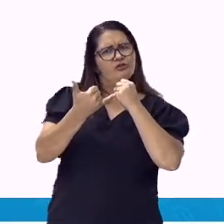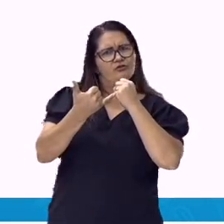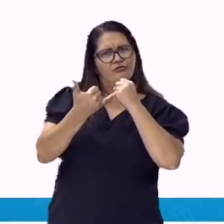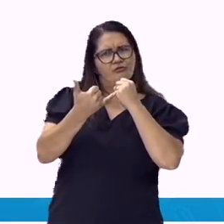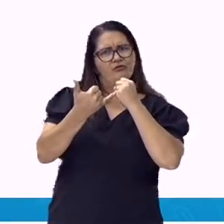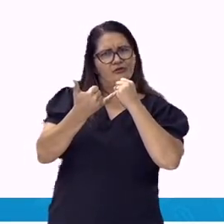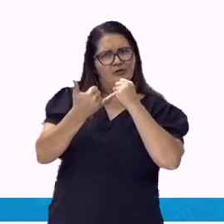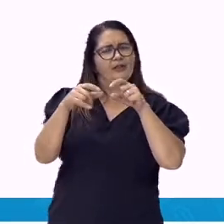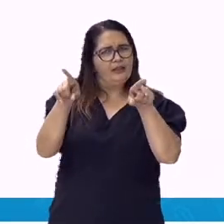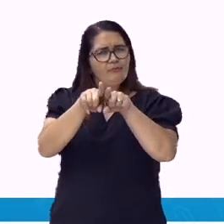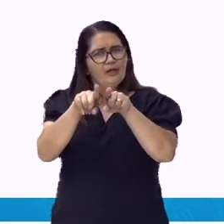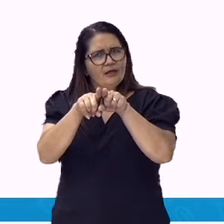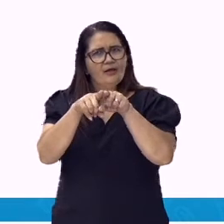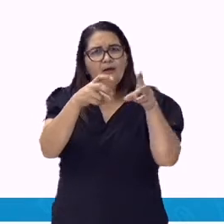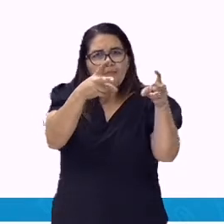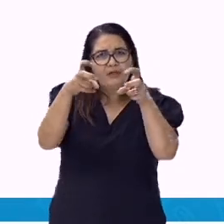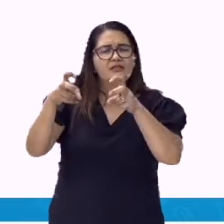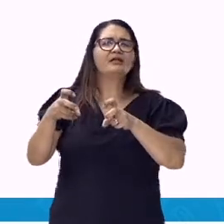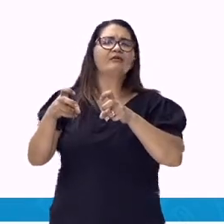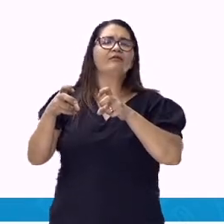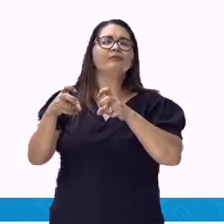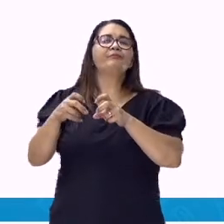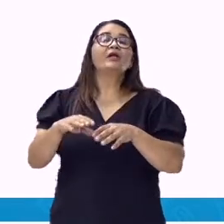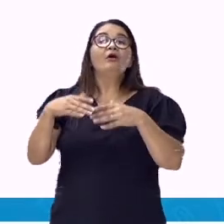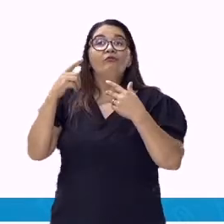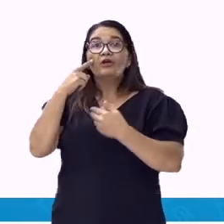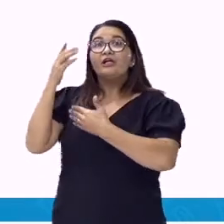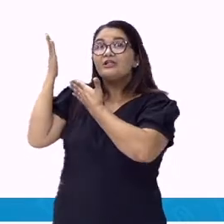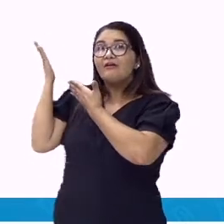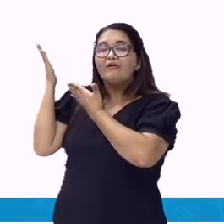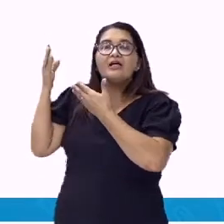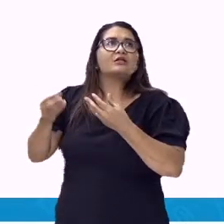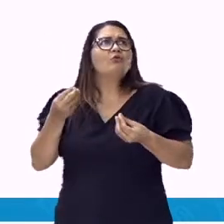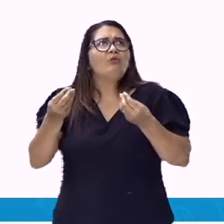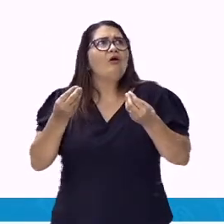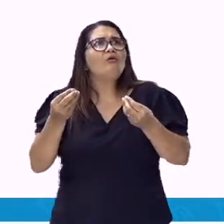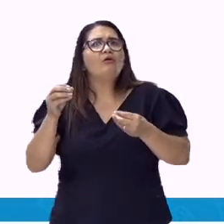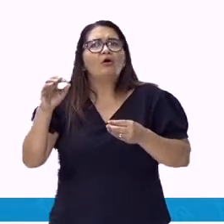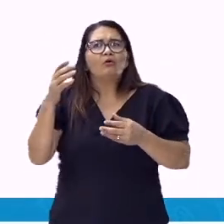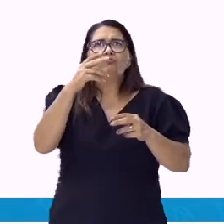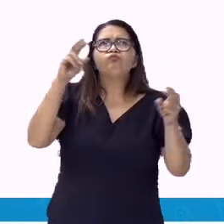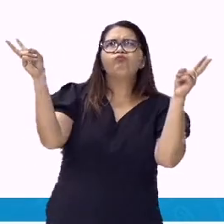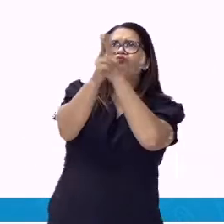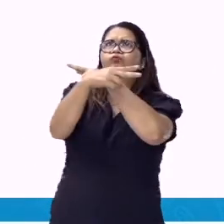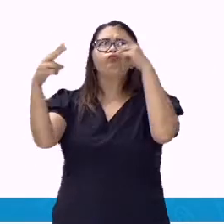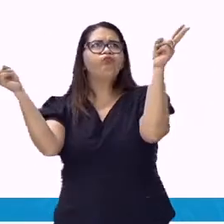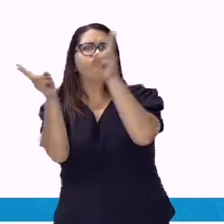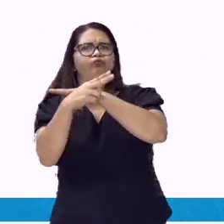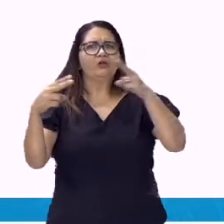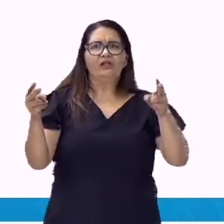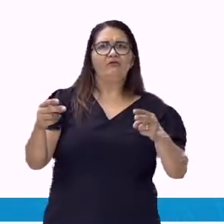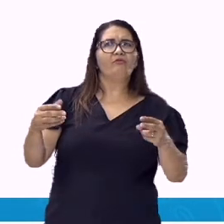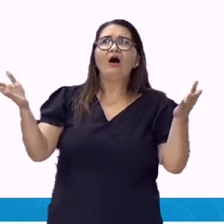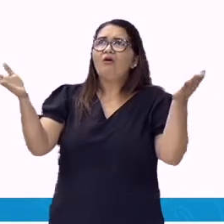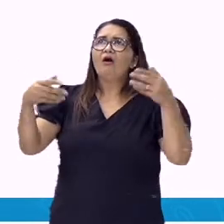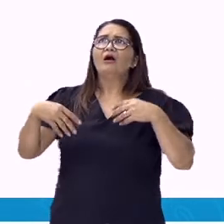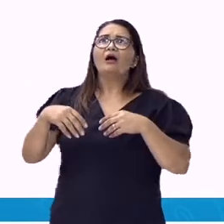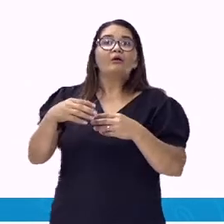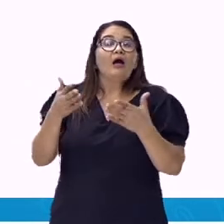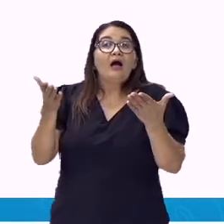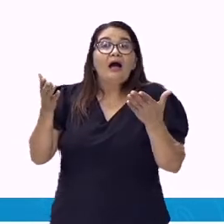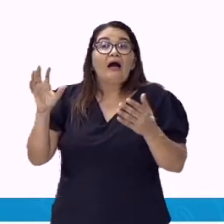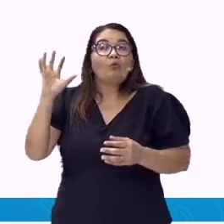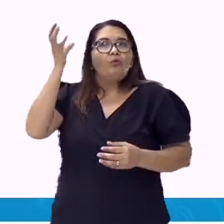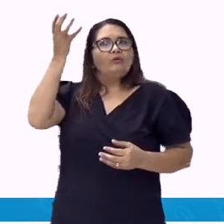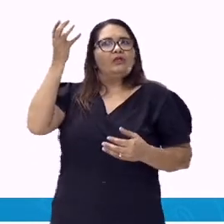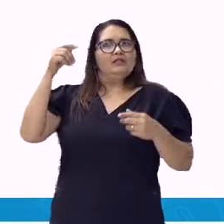exemplos. Que vendaval passou aqui? Que sentimento é esse? Não sei que pessoa era